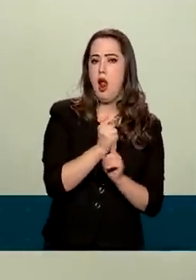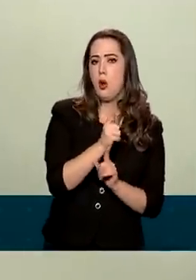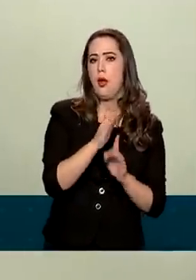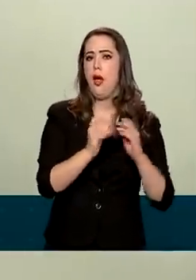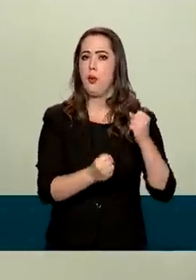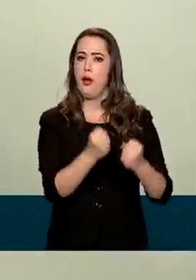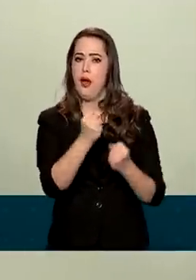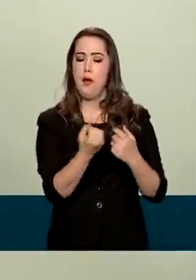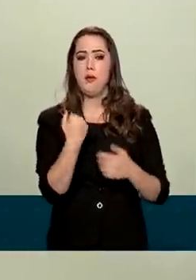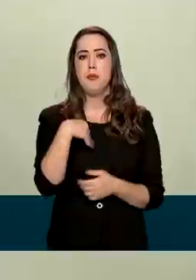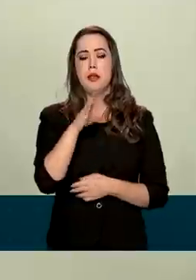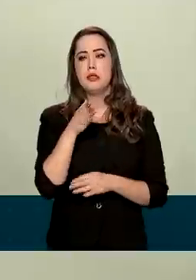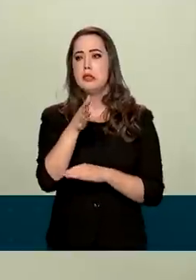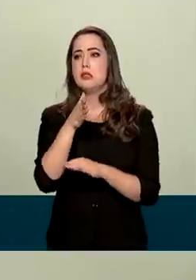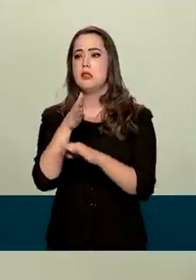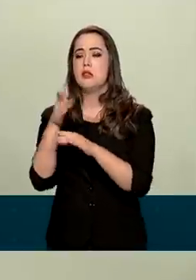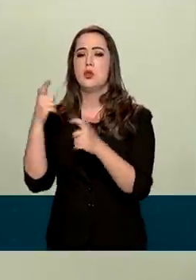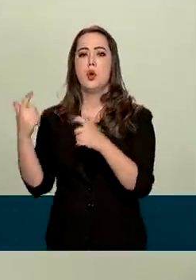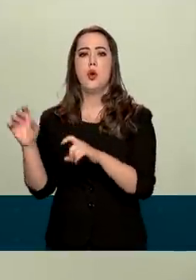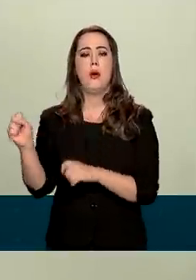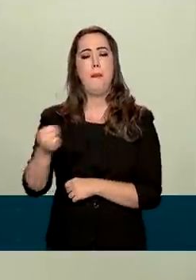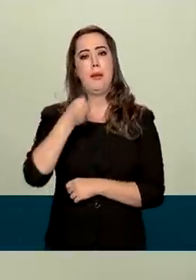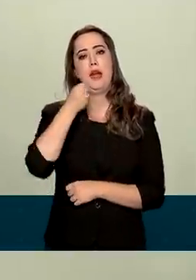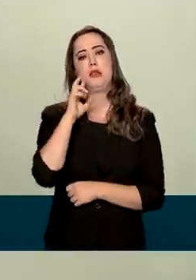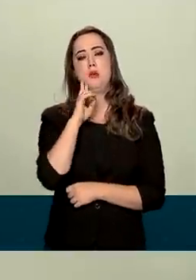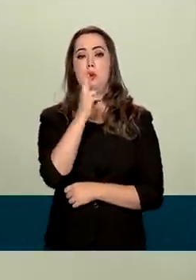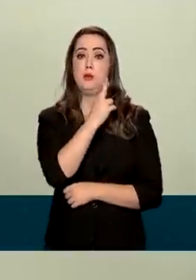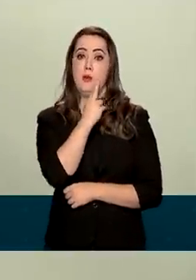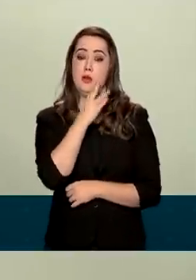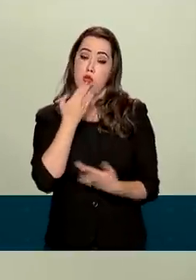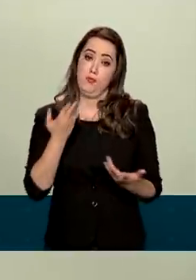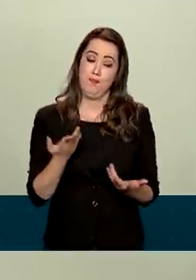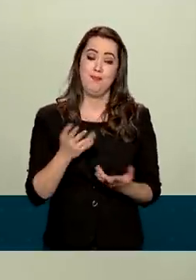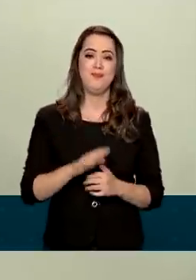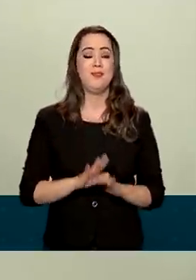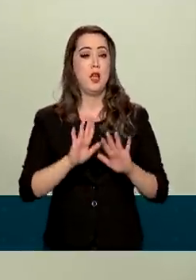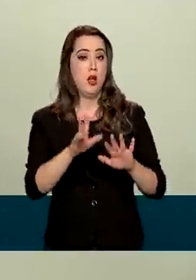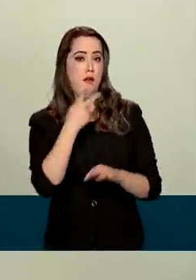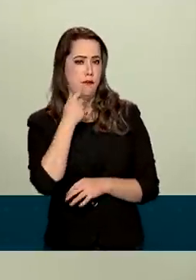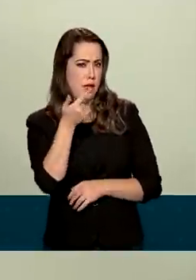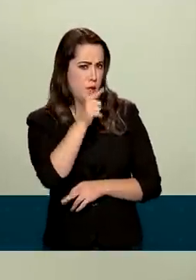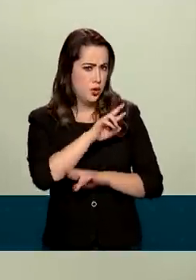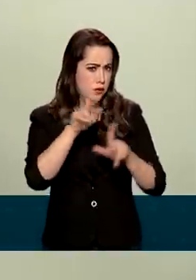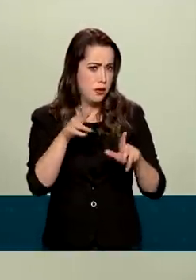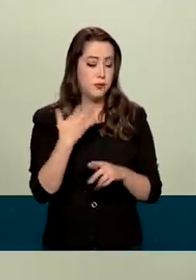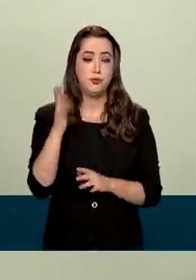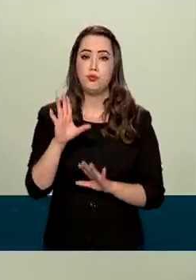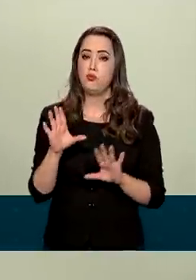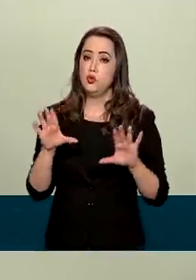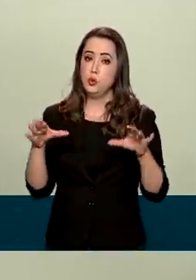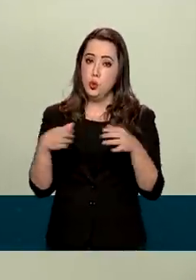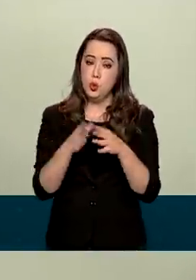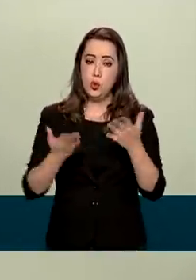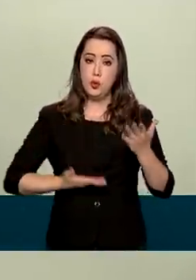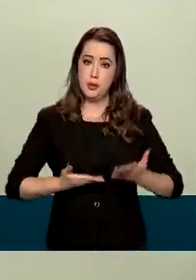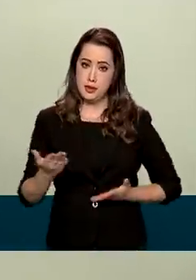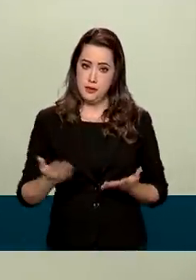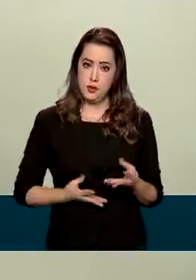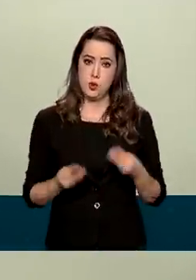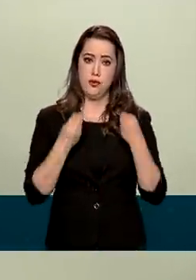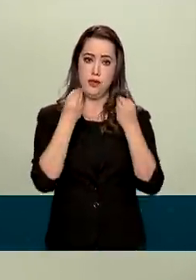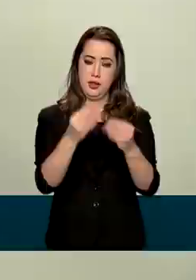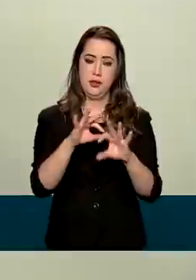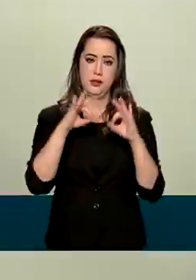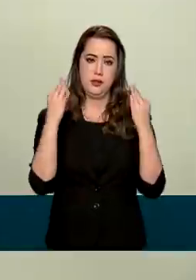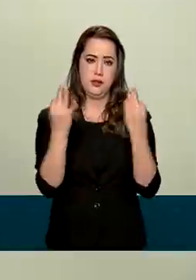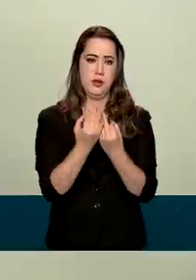estão cada vez mais frequentando bares e restaurantes. Ou seja, dito de uma outra forma, o segmento de serviços prestados à família,